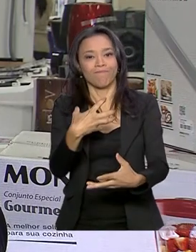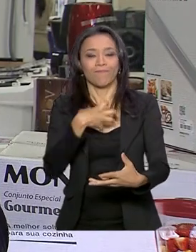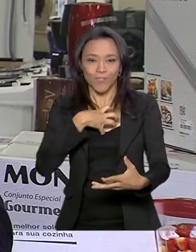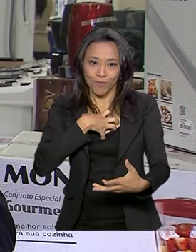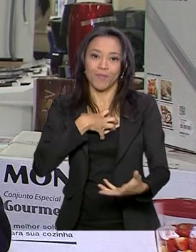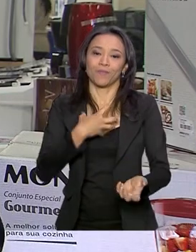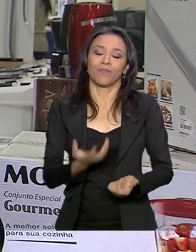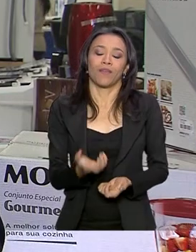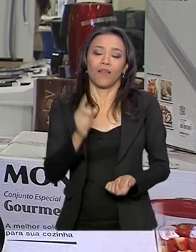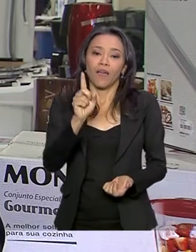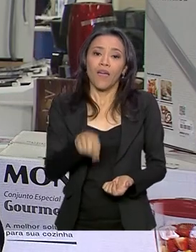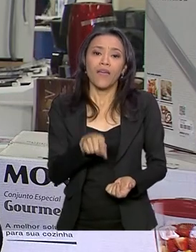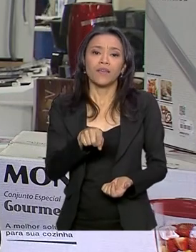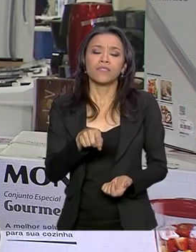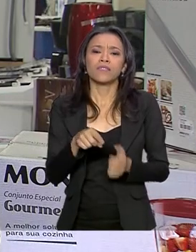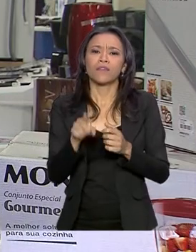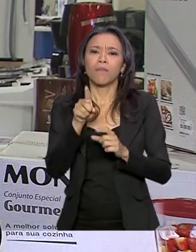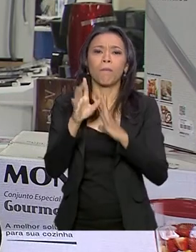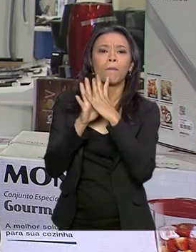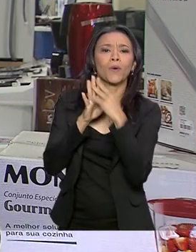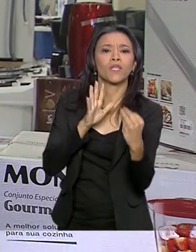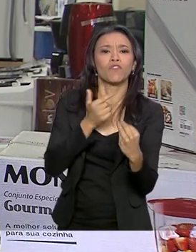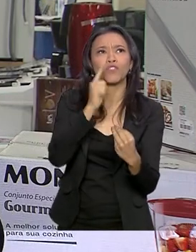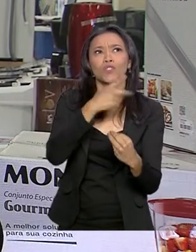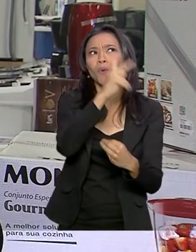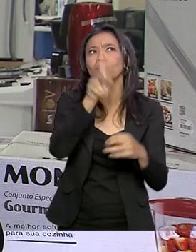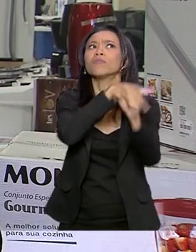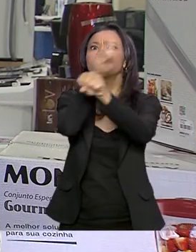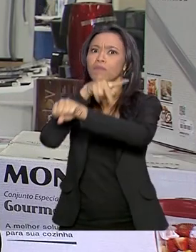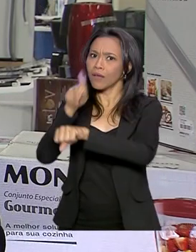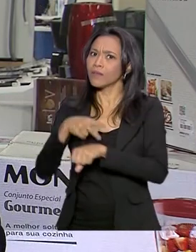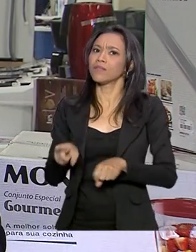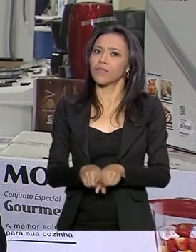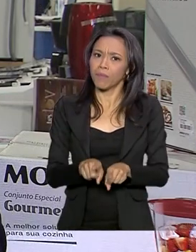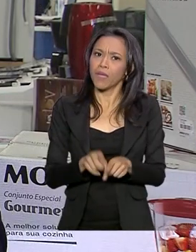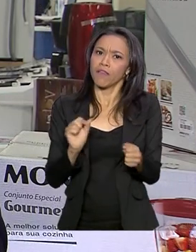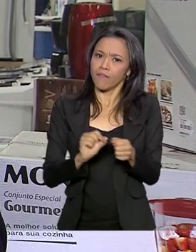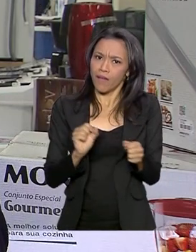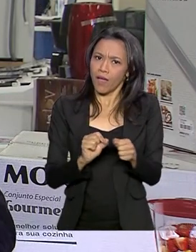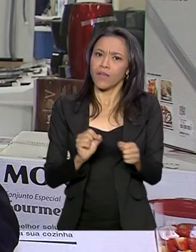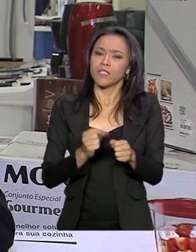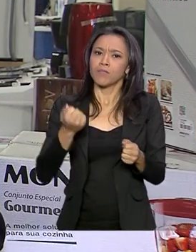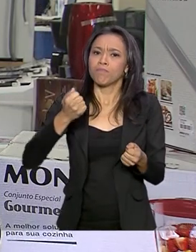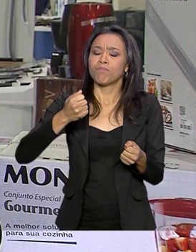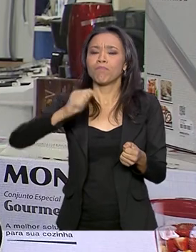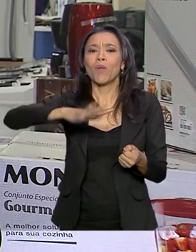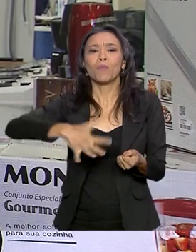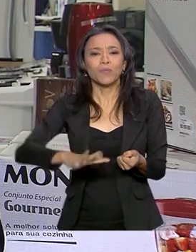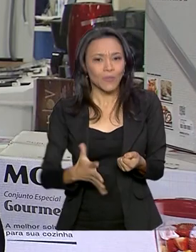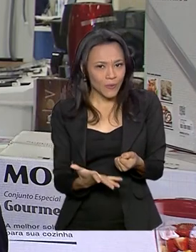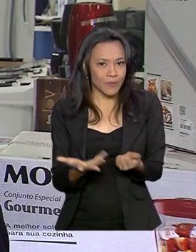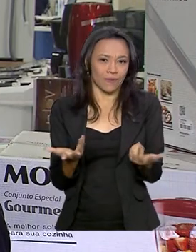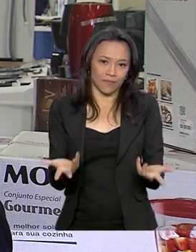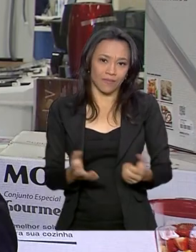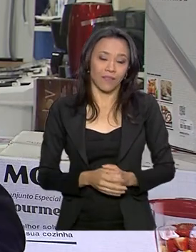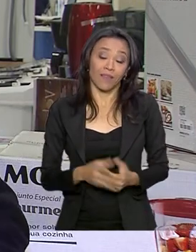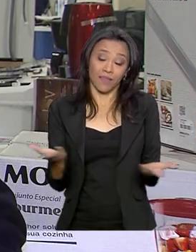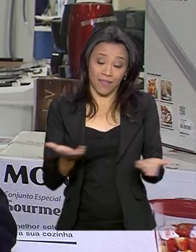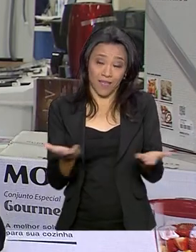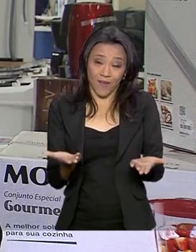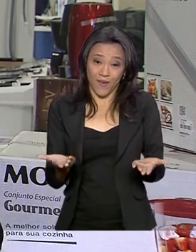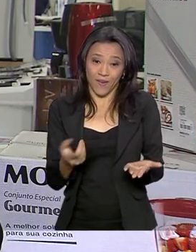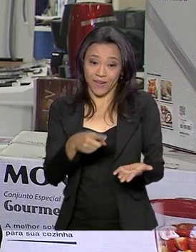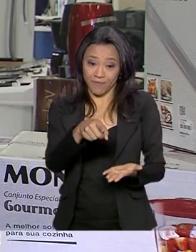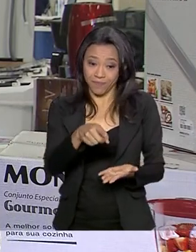A iniciativa foi inspirada em outros países que também fazem promoções em datas nacionais. E eu vou devolver para você aí no